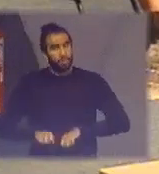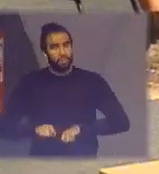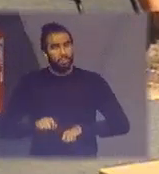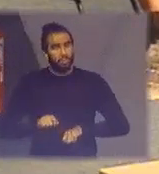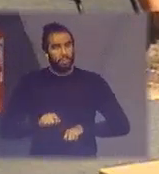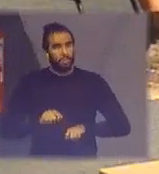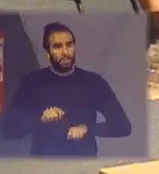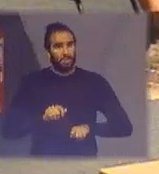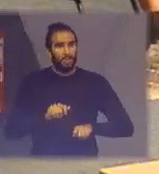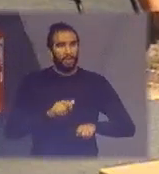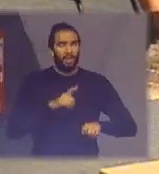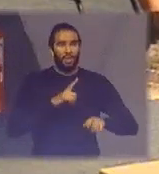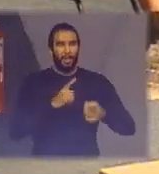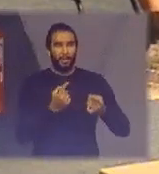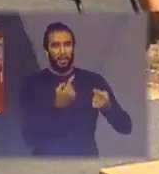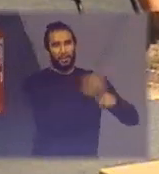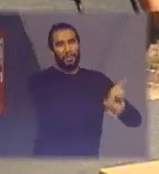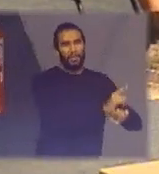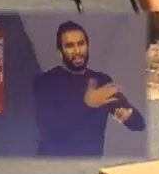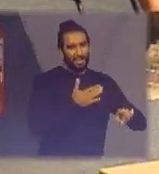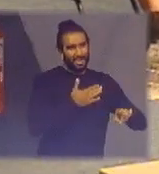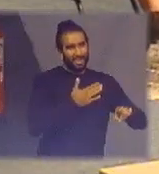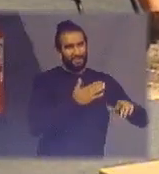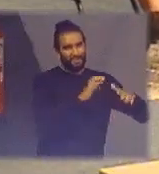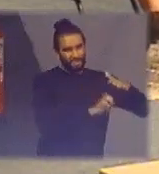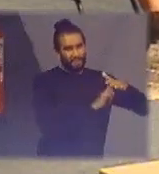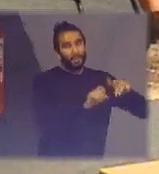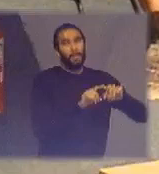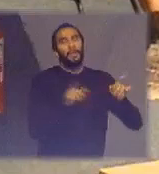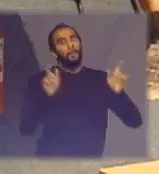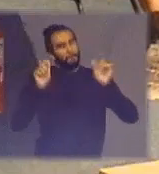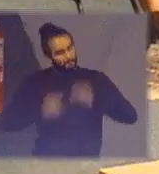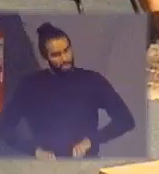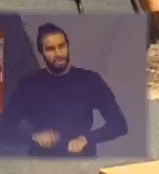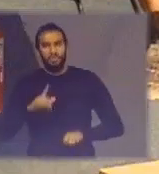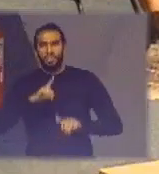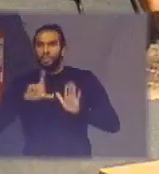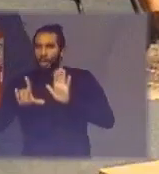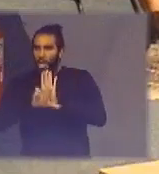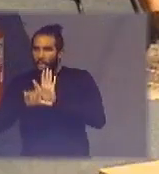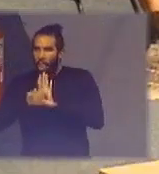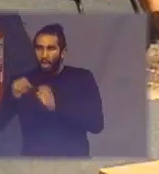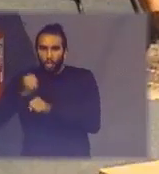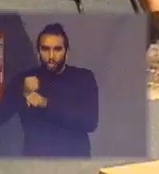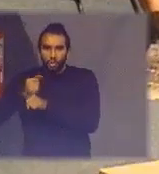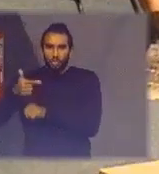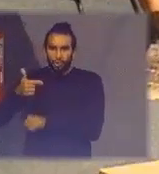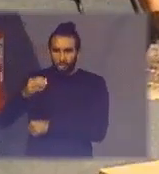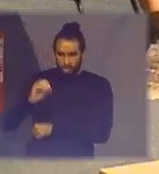contra a minha indústria mas pode a lei existe desde 2010